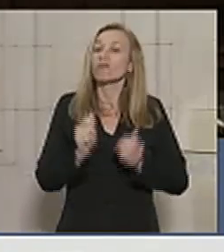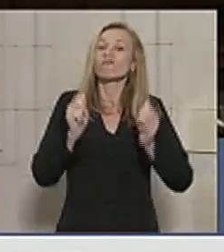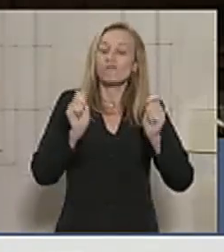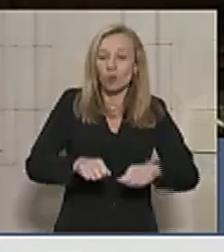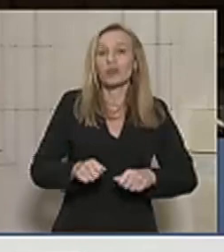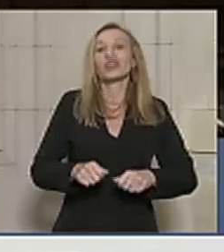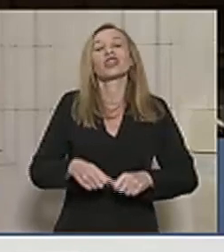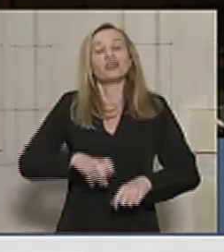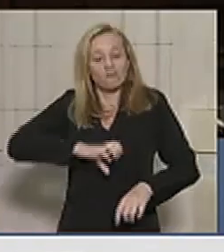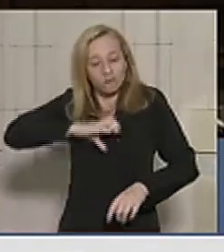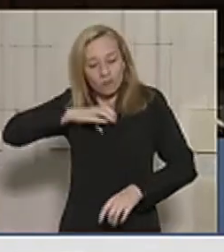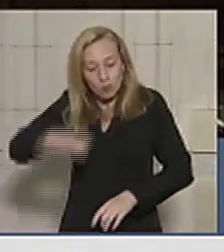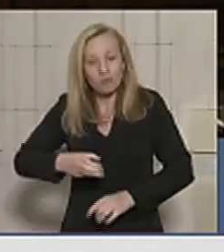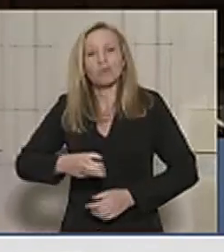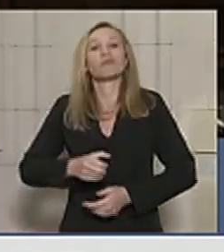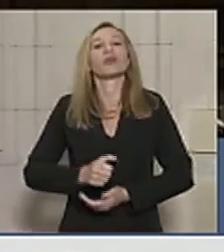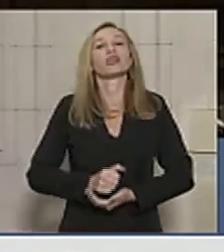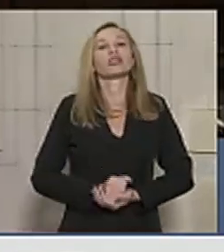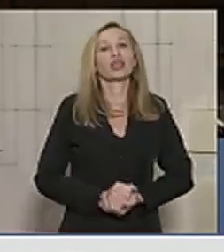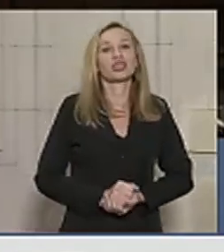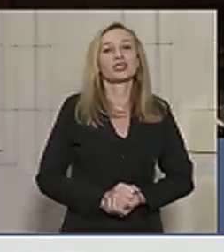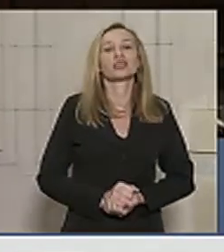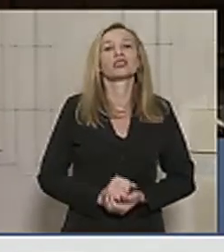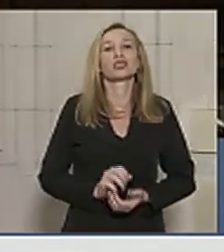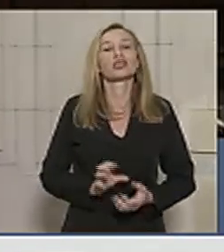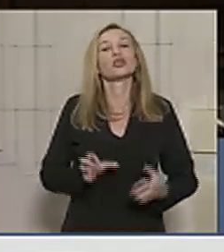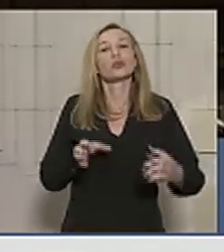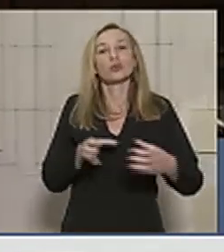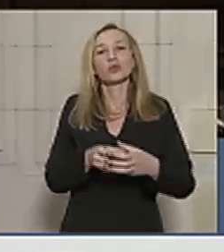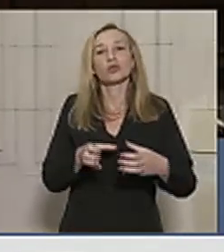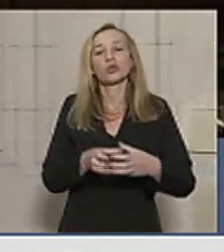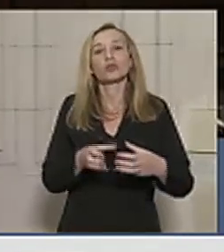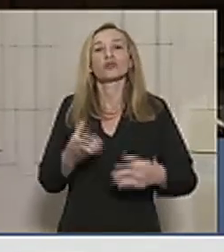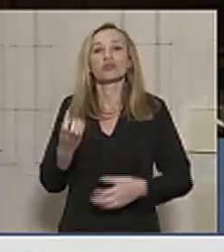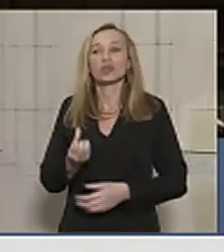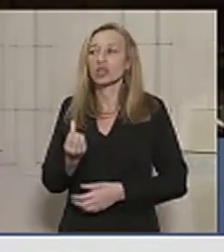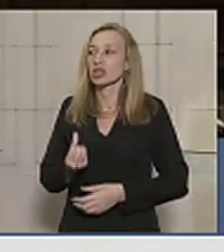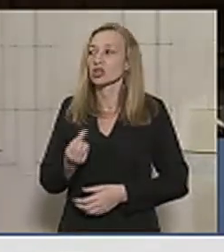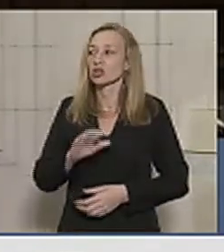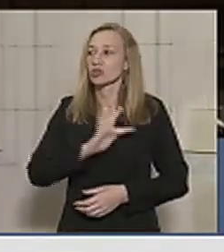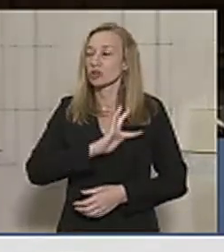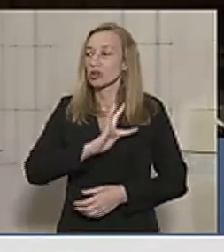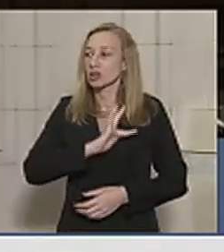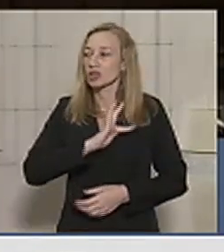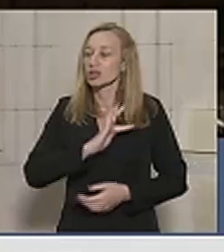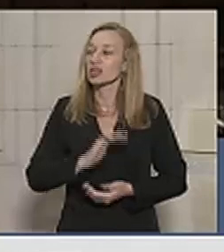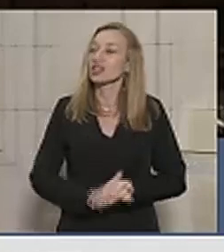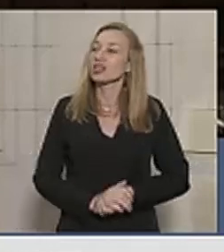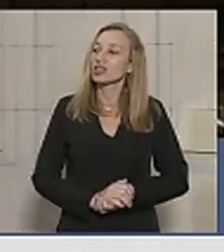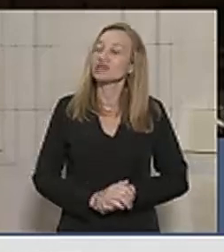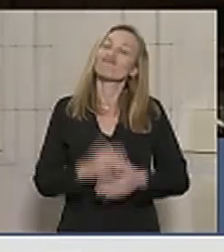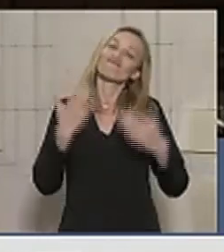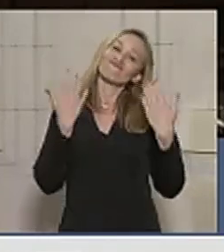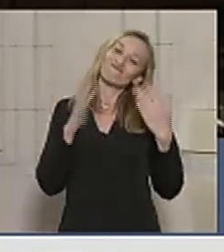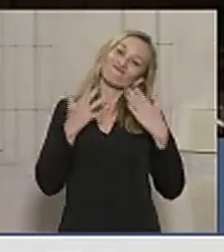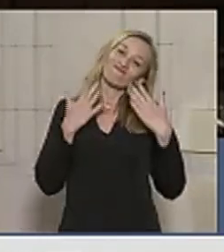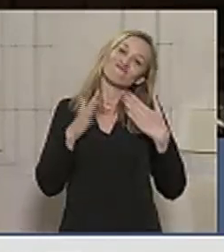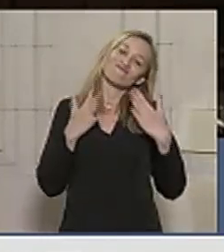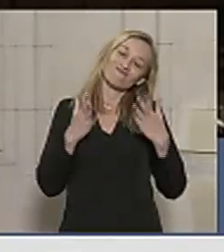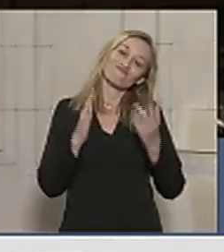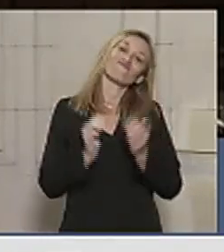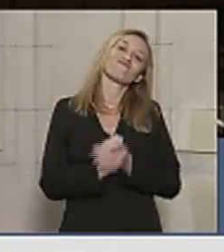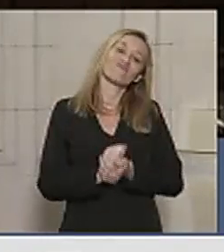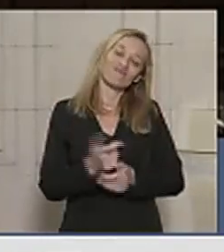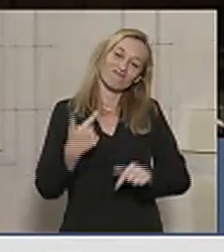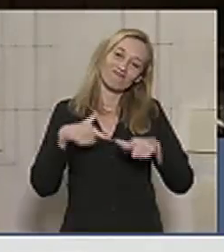e com muita coragem e competência à tropa do 6º Batalhão, que fica aqui toda a minha saudação e o meu reconhecimento pelo